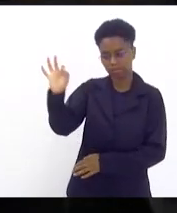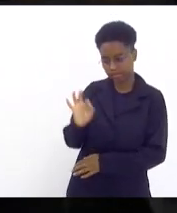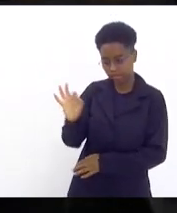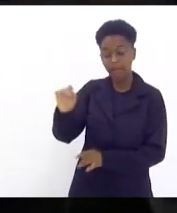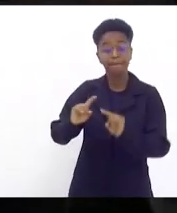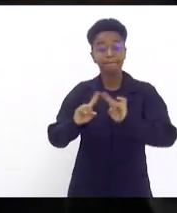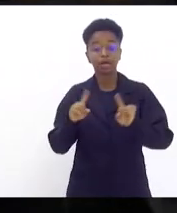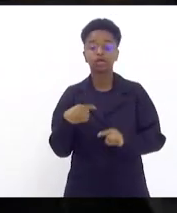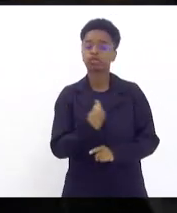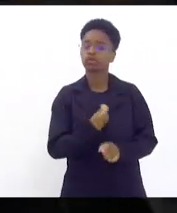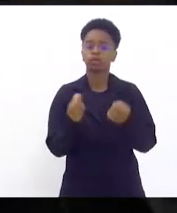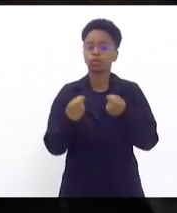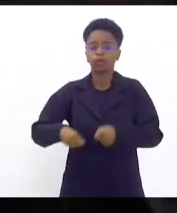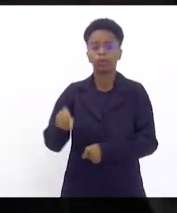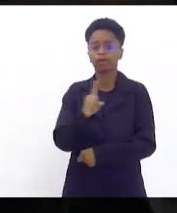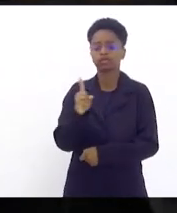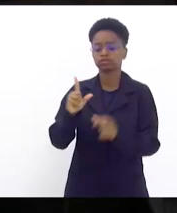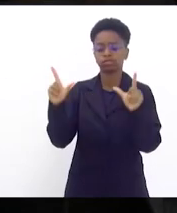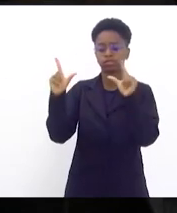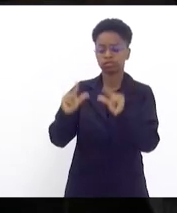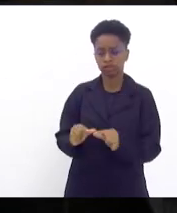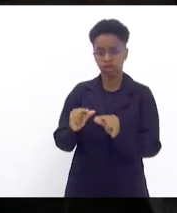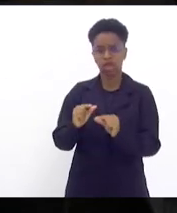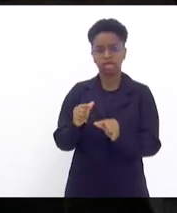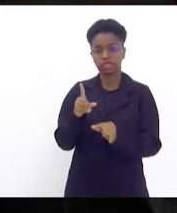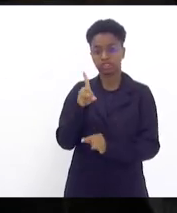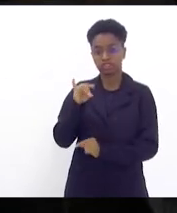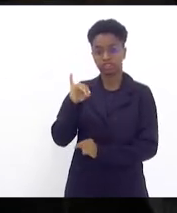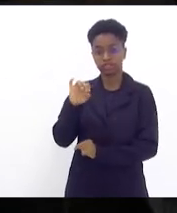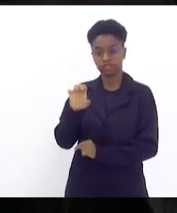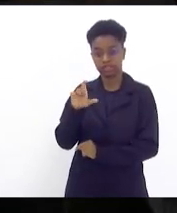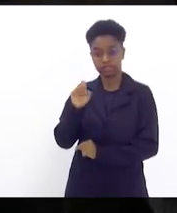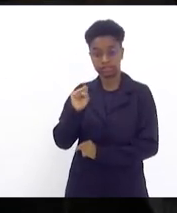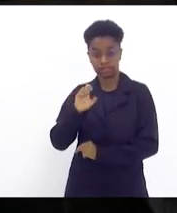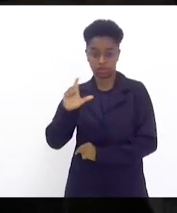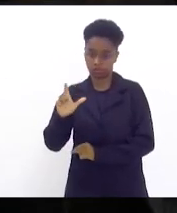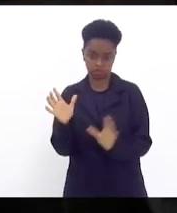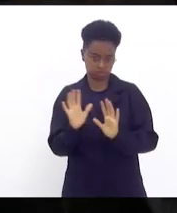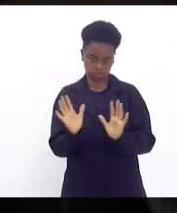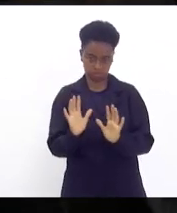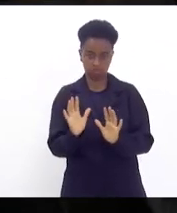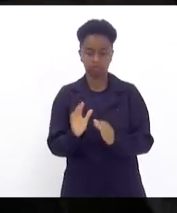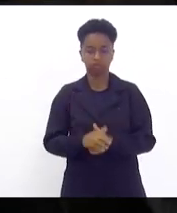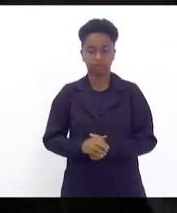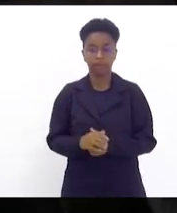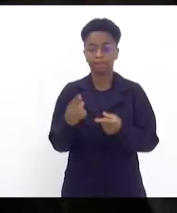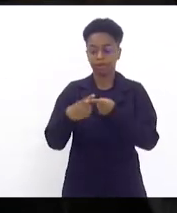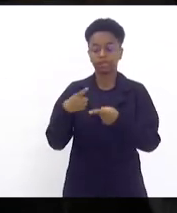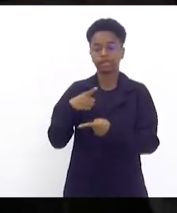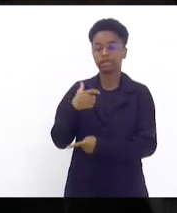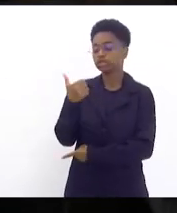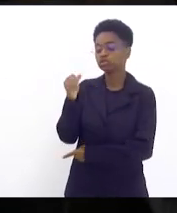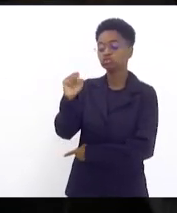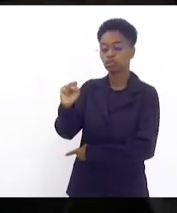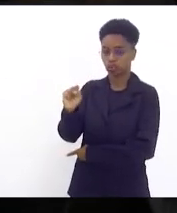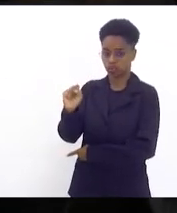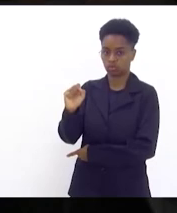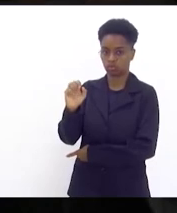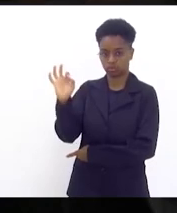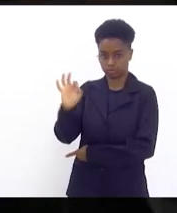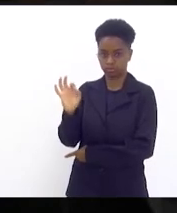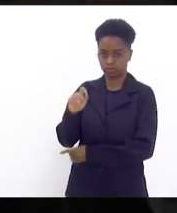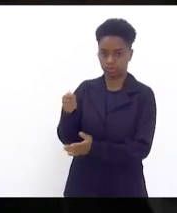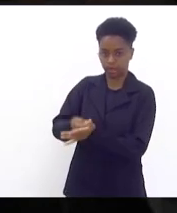necessidade de reduzir a alíquota do diesel. Eles queriam uma alíquota do diesel de 18, mas nós já tínhamos feito